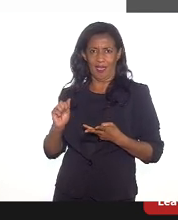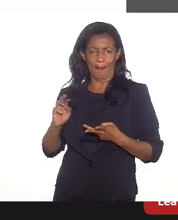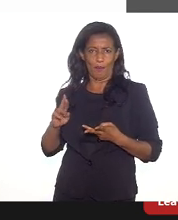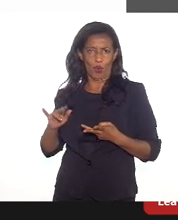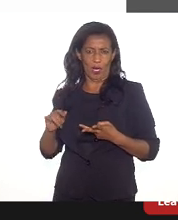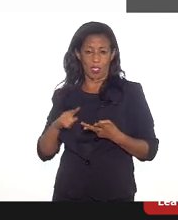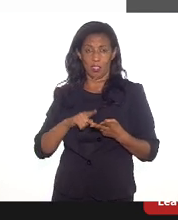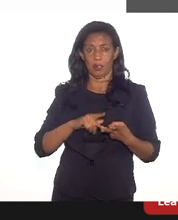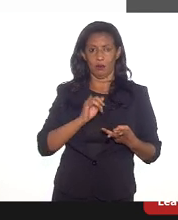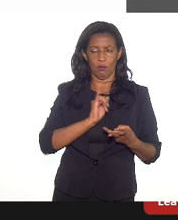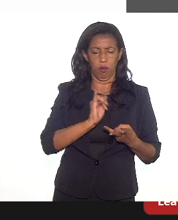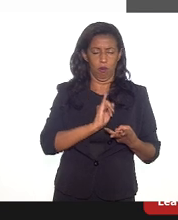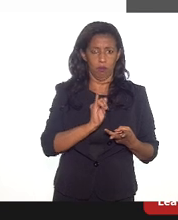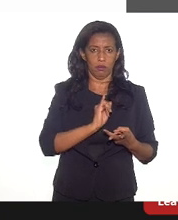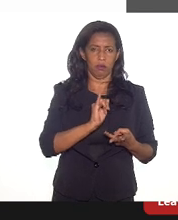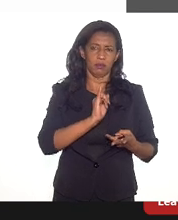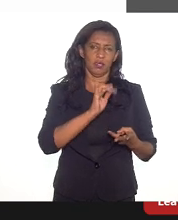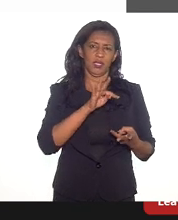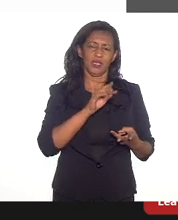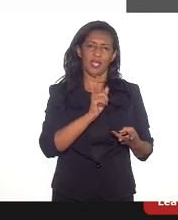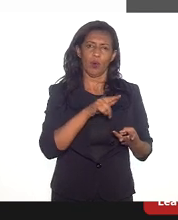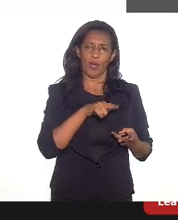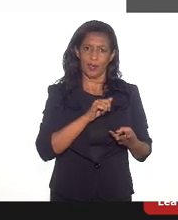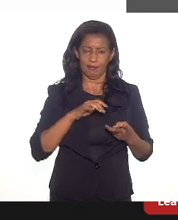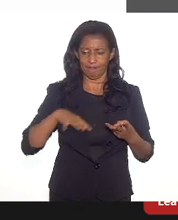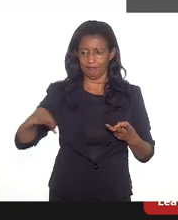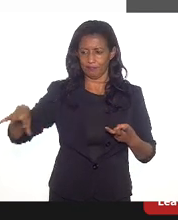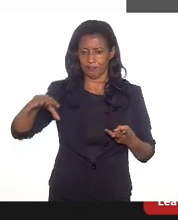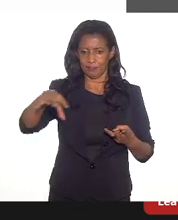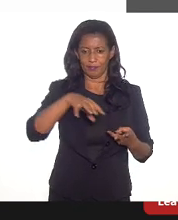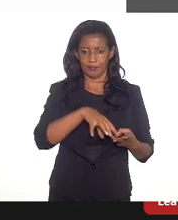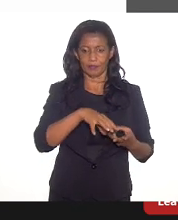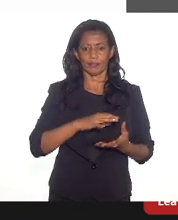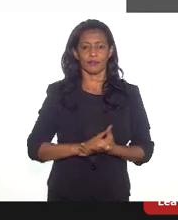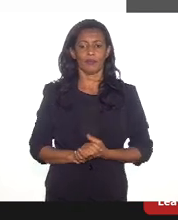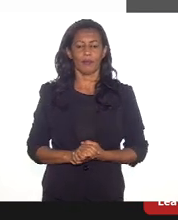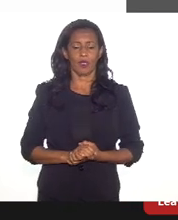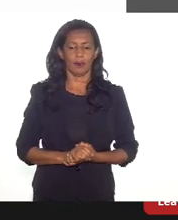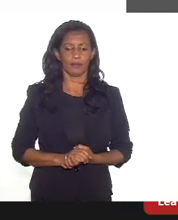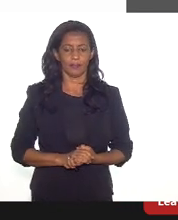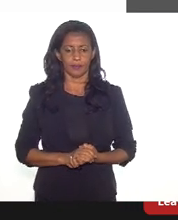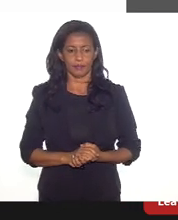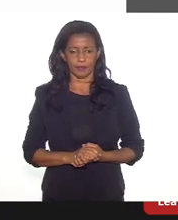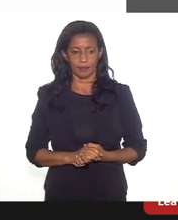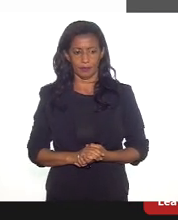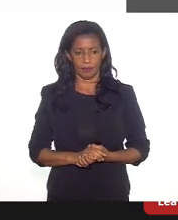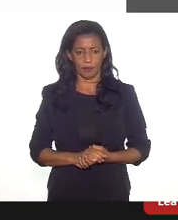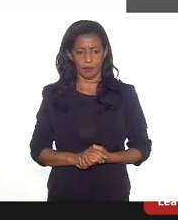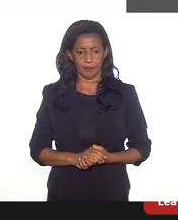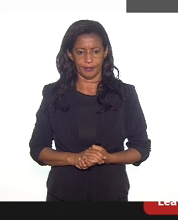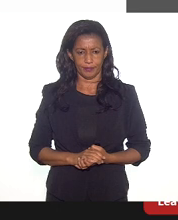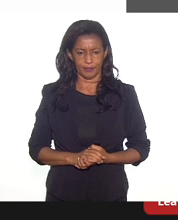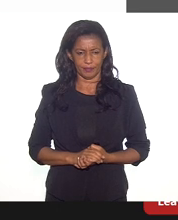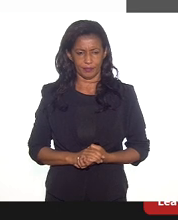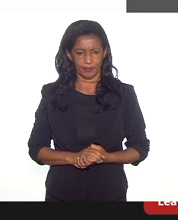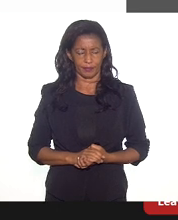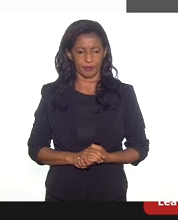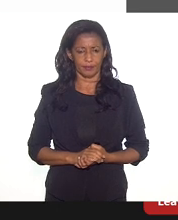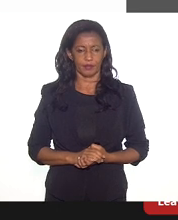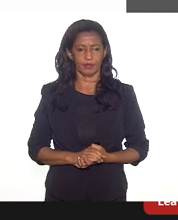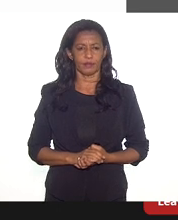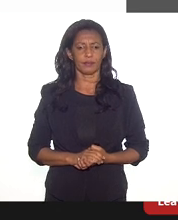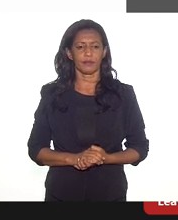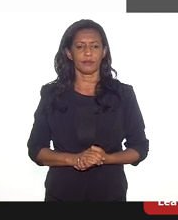de Itaguaí até o órgão metropolitano. No Açú, qual é a infraestrutura que está trazendo o gás, Tatá?